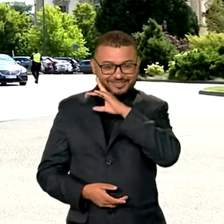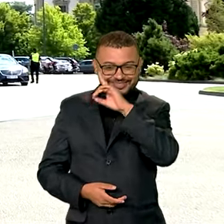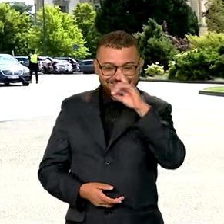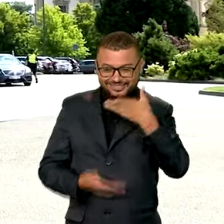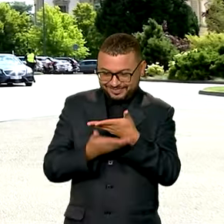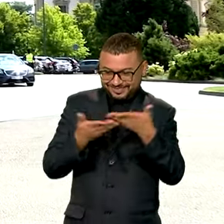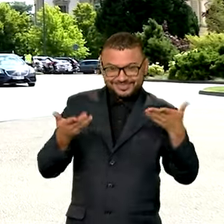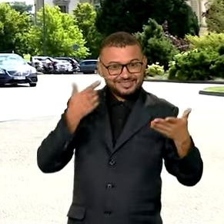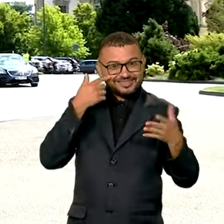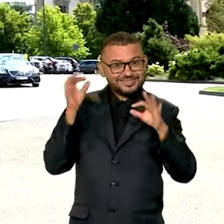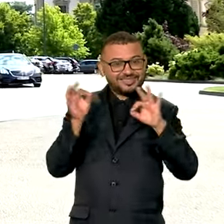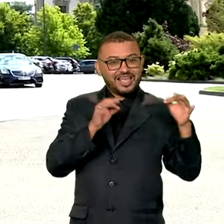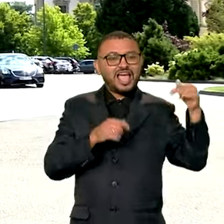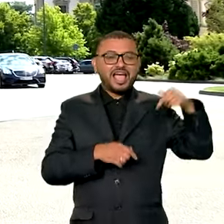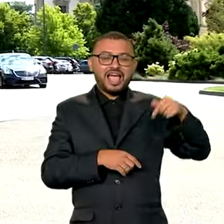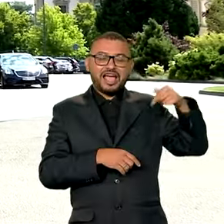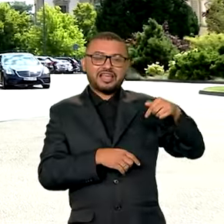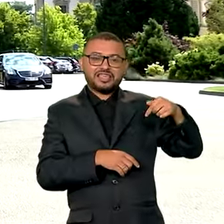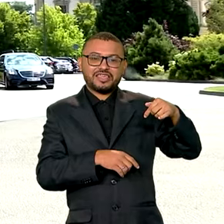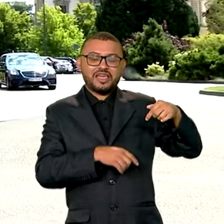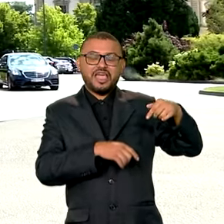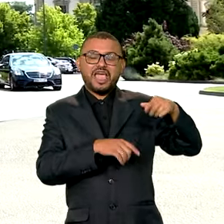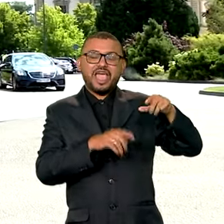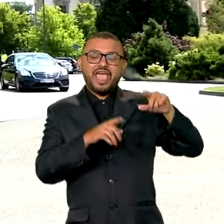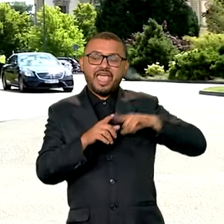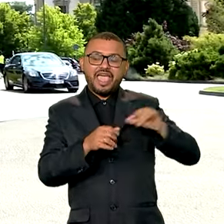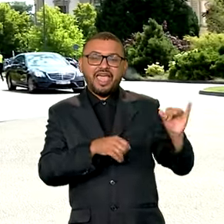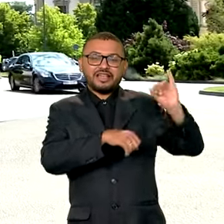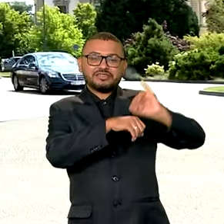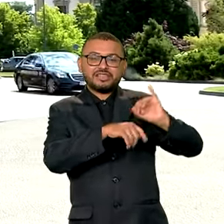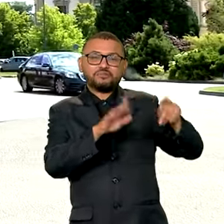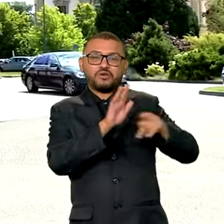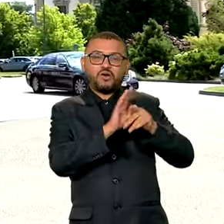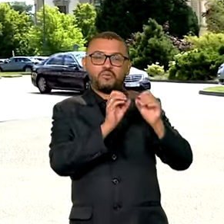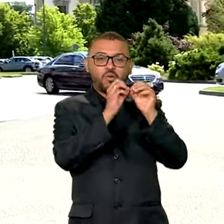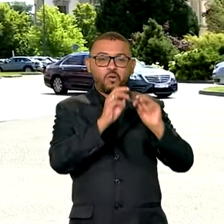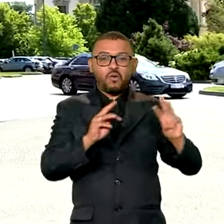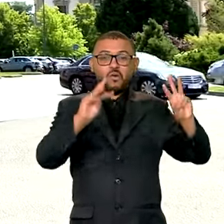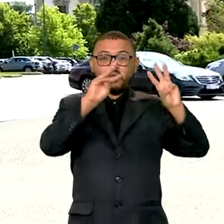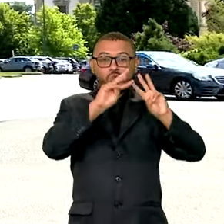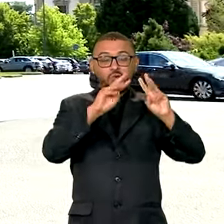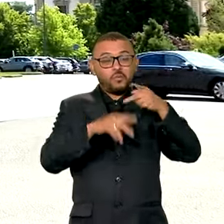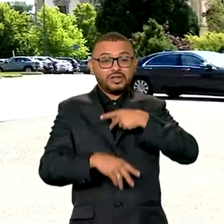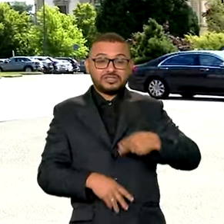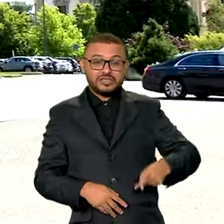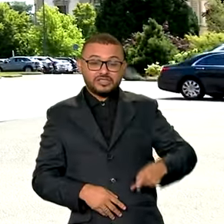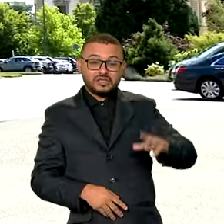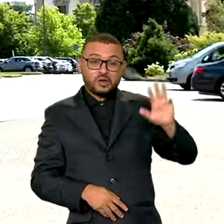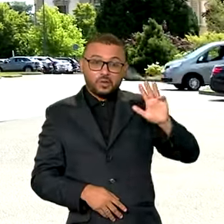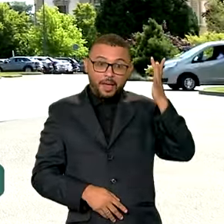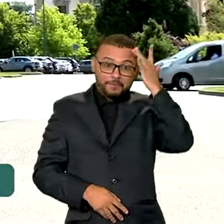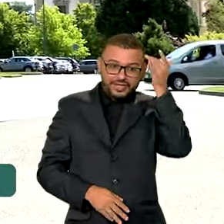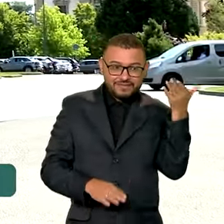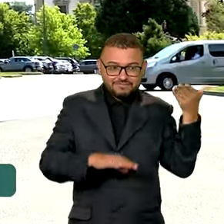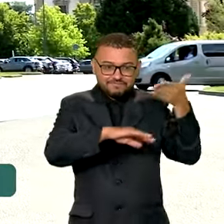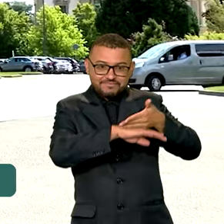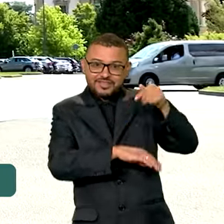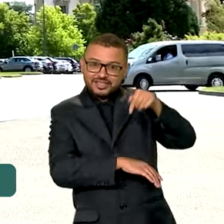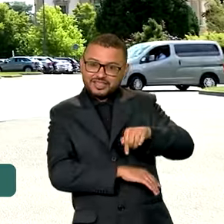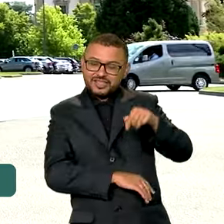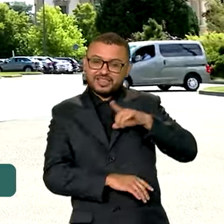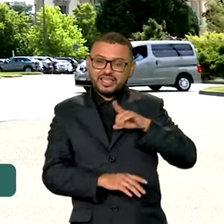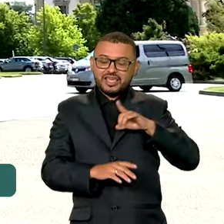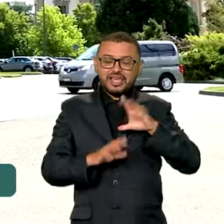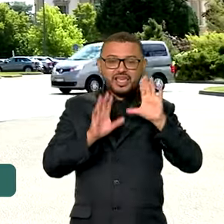Bom dia a todos. Nós estamos aqui na sede da ONU, onde o presidente Lula cumpre a agenda amanhã. Lula estará presente